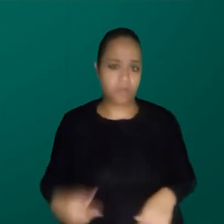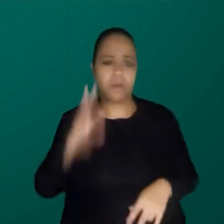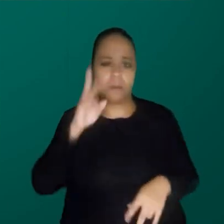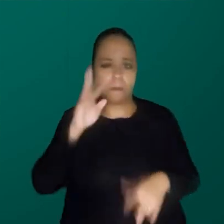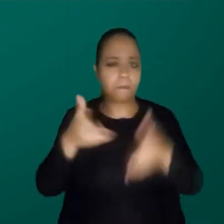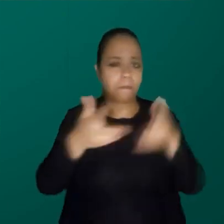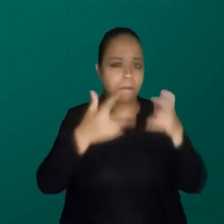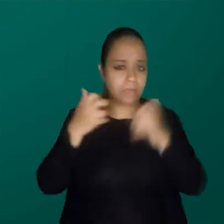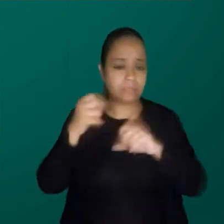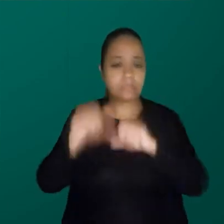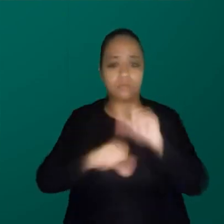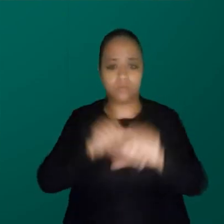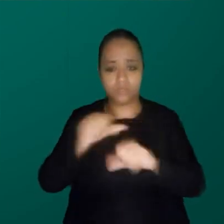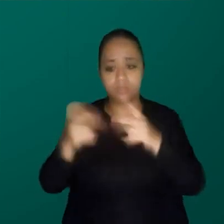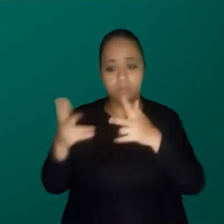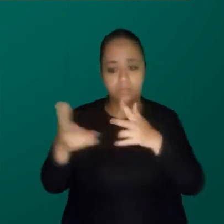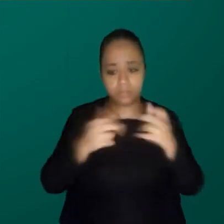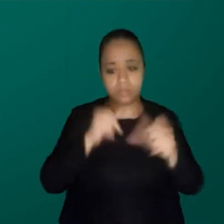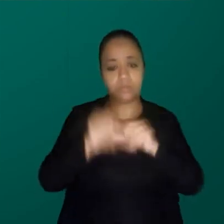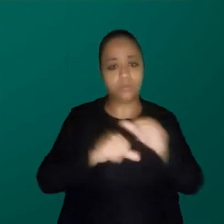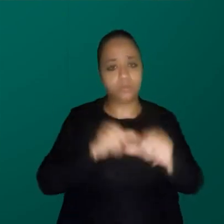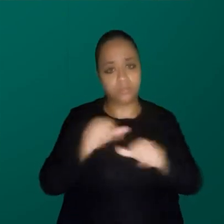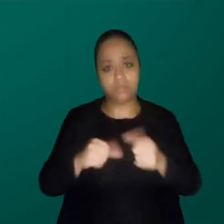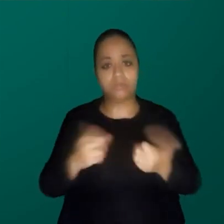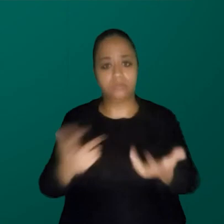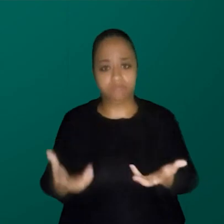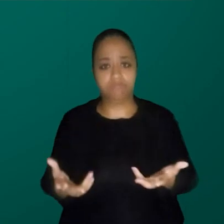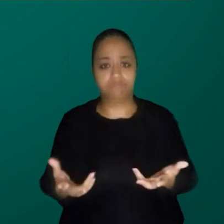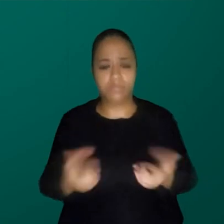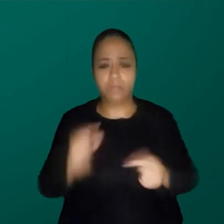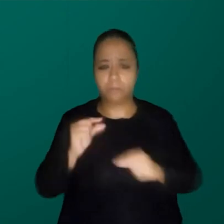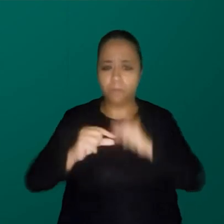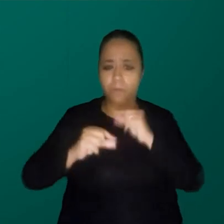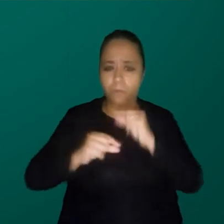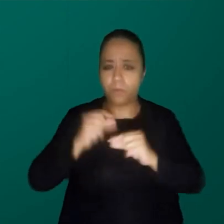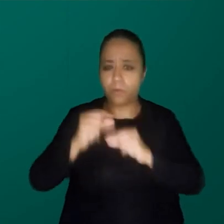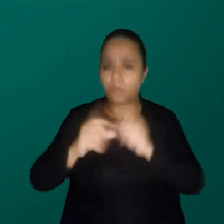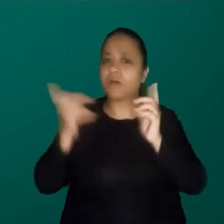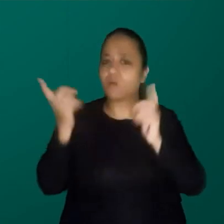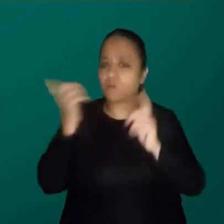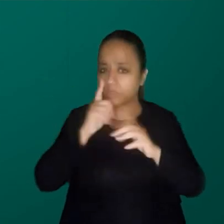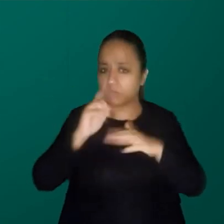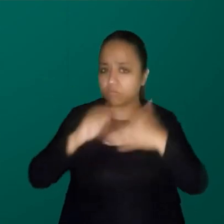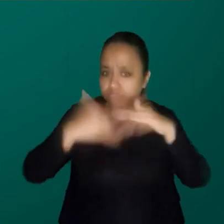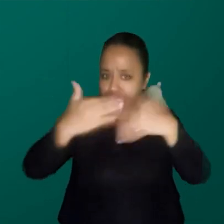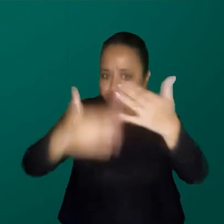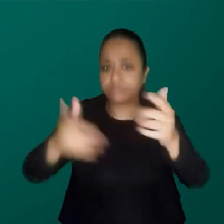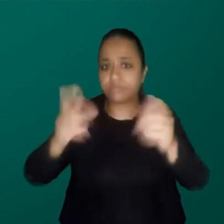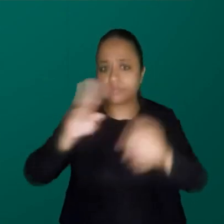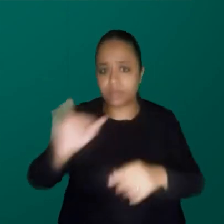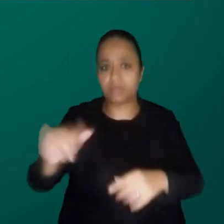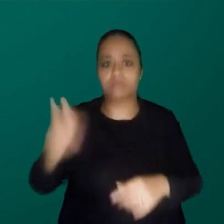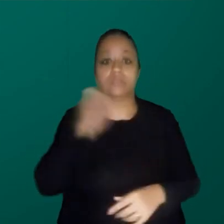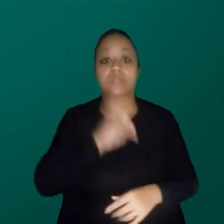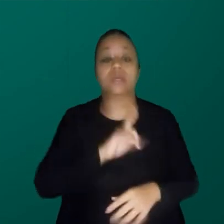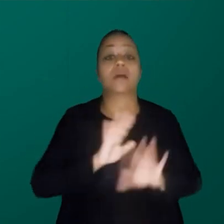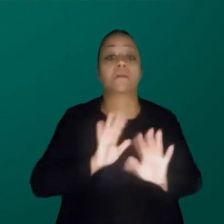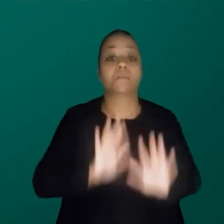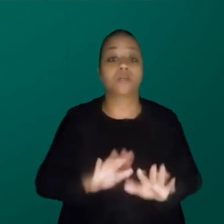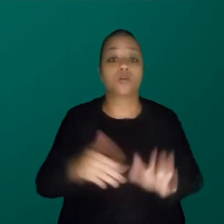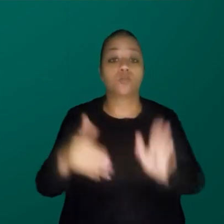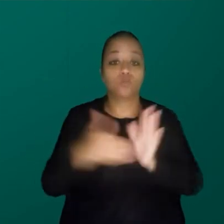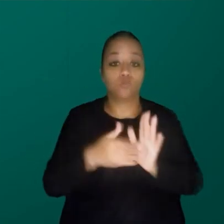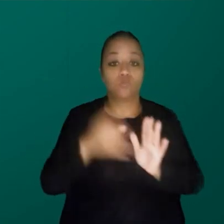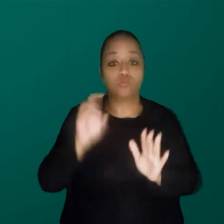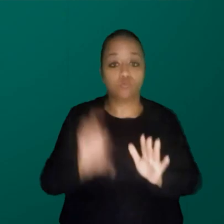mudanças. A gente tem visto algumas mudanças ainda tímidas, mas acho que a gente vai chegar lá. e aí a